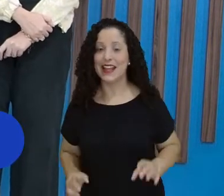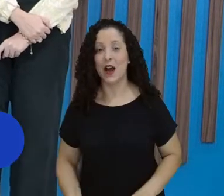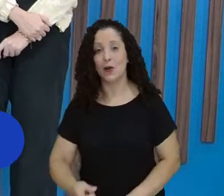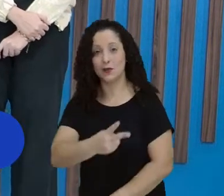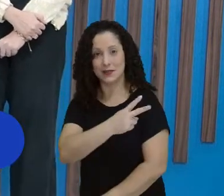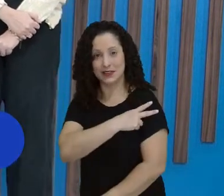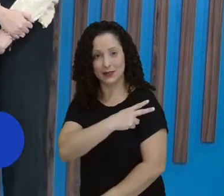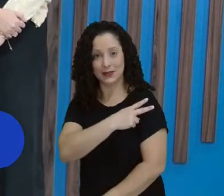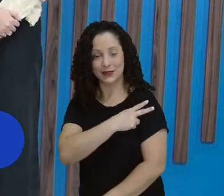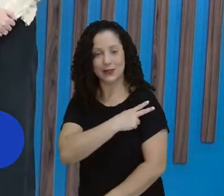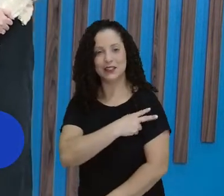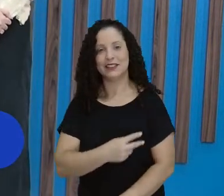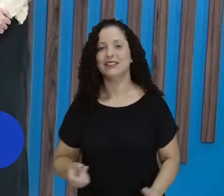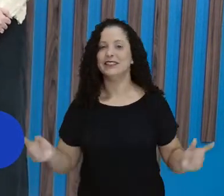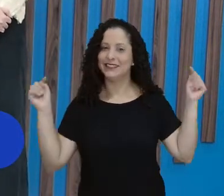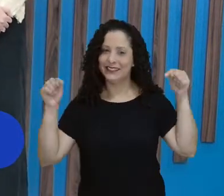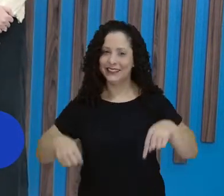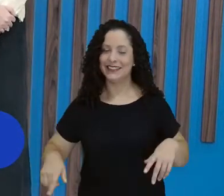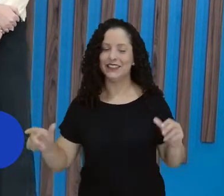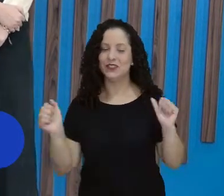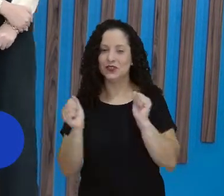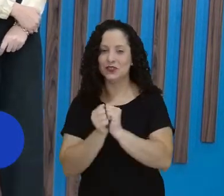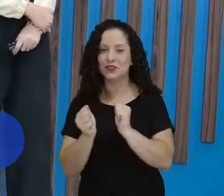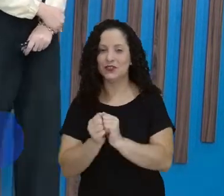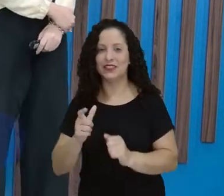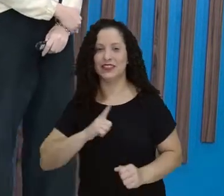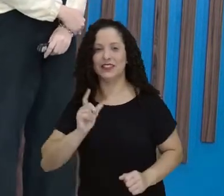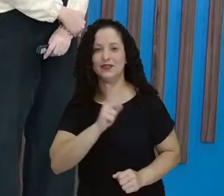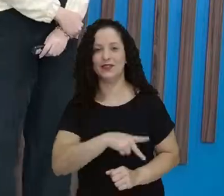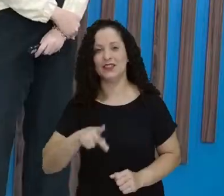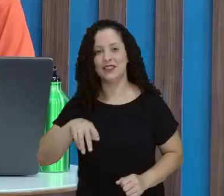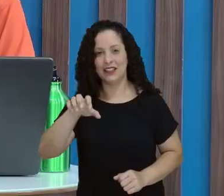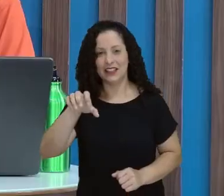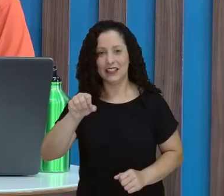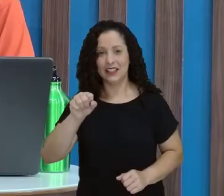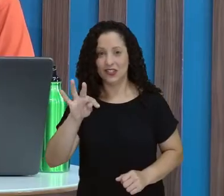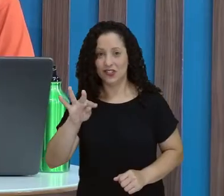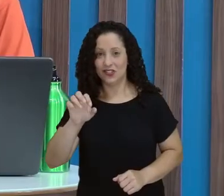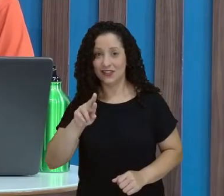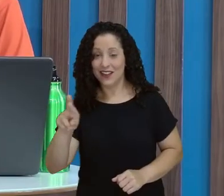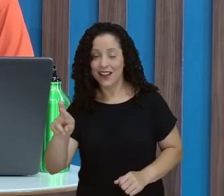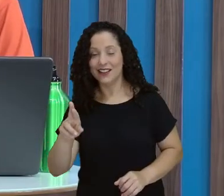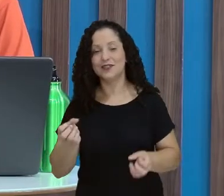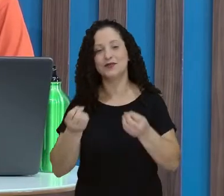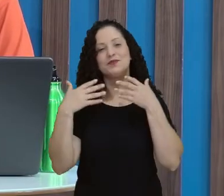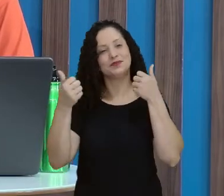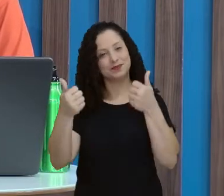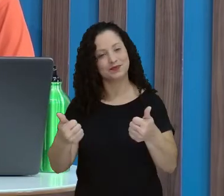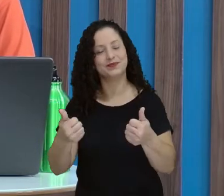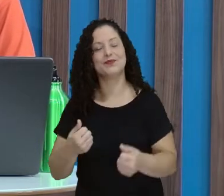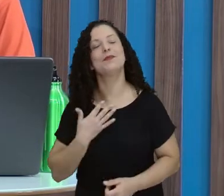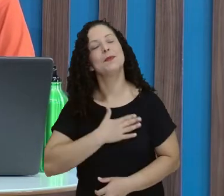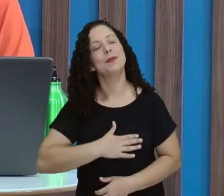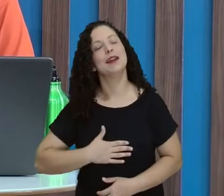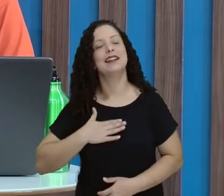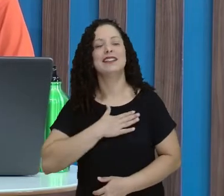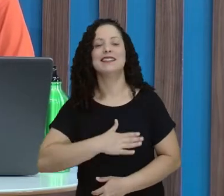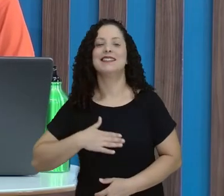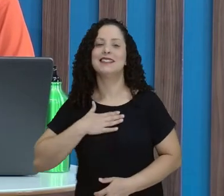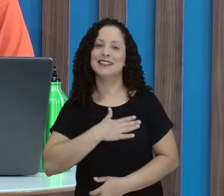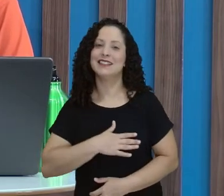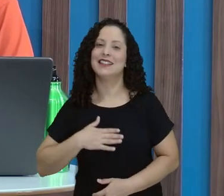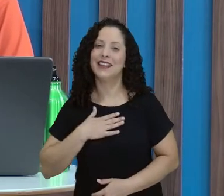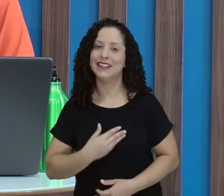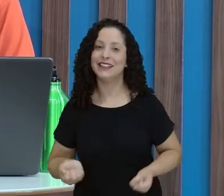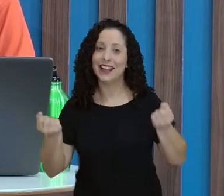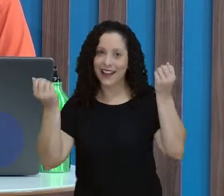ano e aqui me acompanhando está a professora Sté. Tudo bom, professora Sté? Tudo bem, professora Sinara, é um prazer ter a